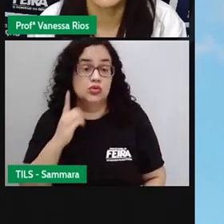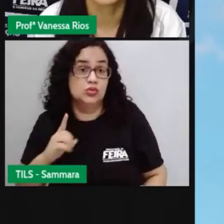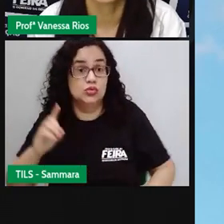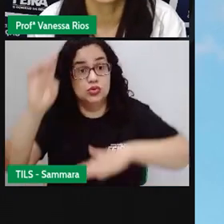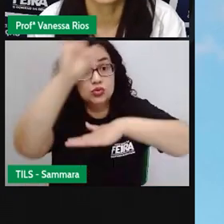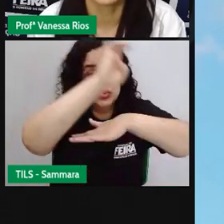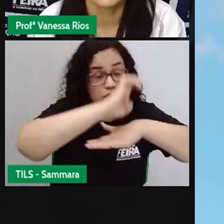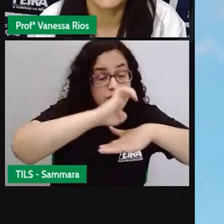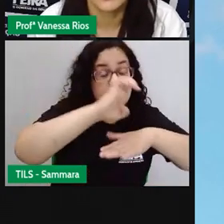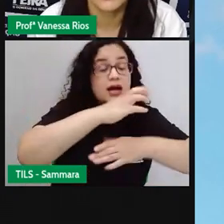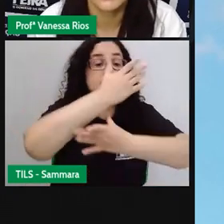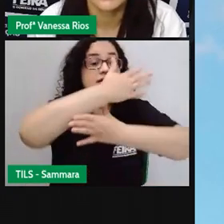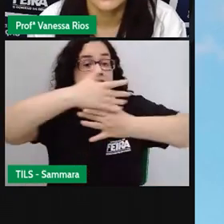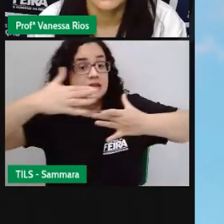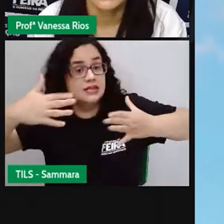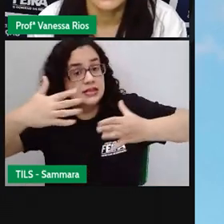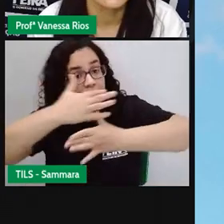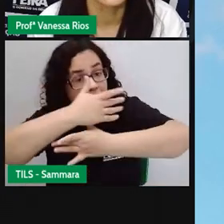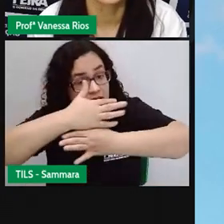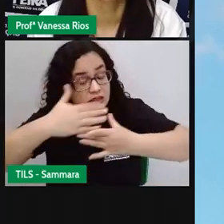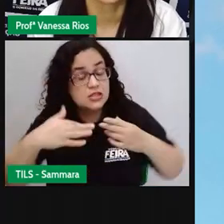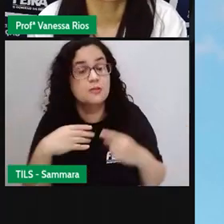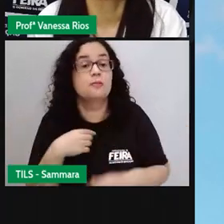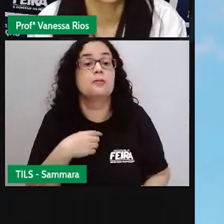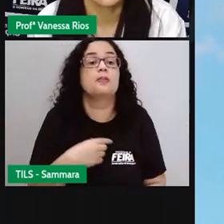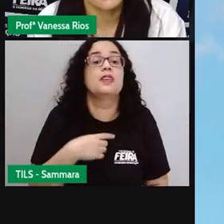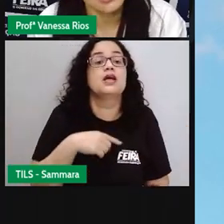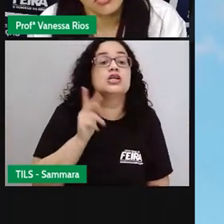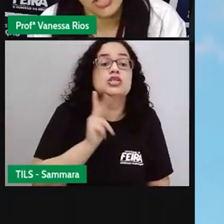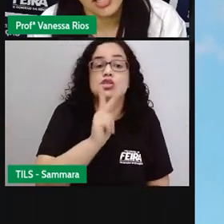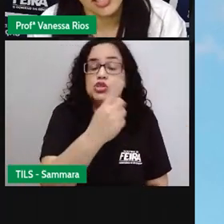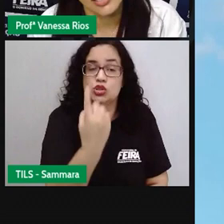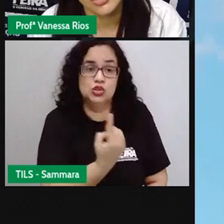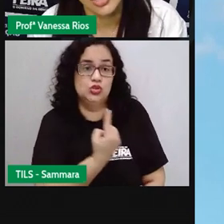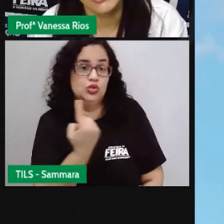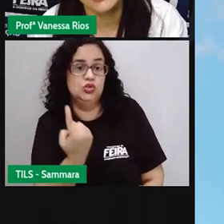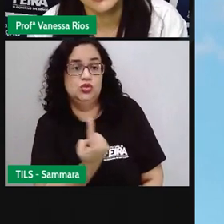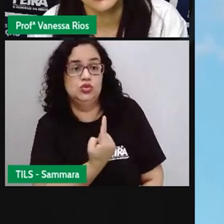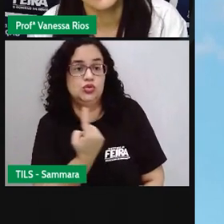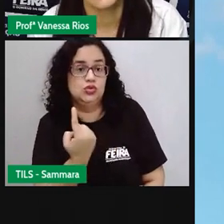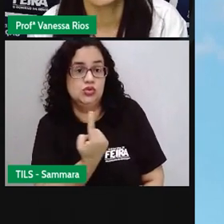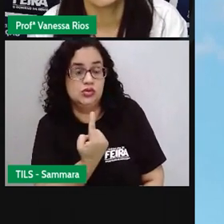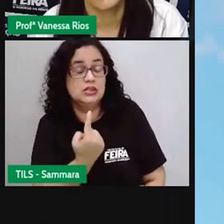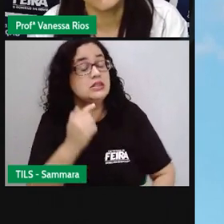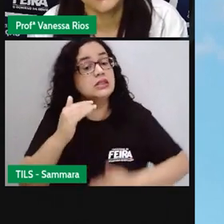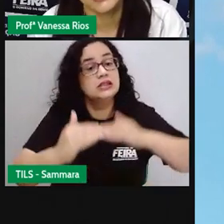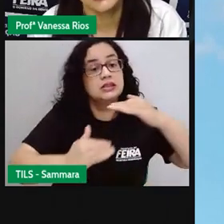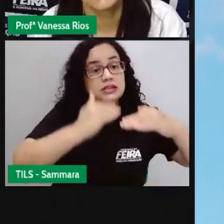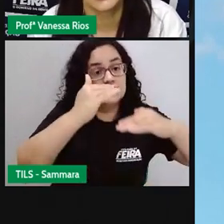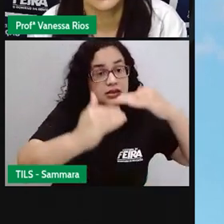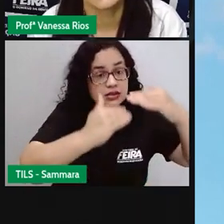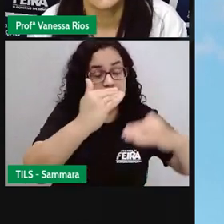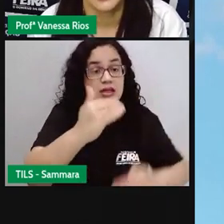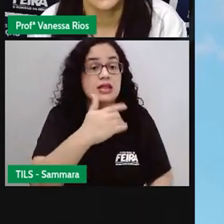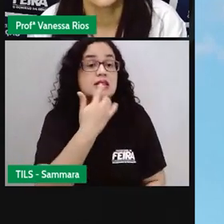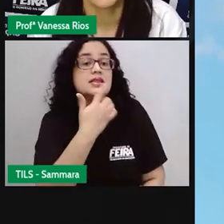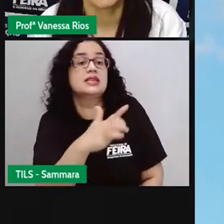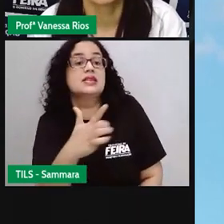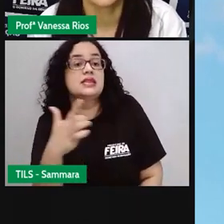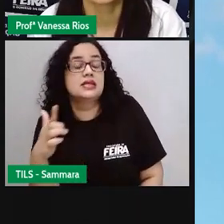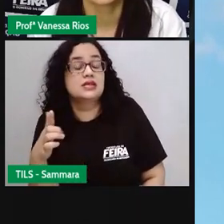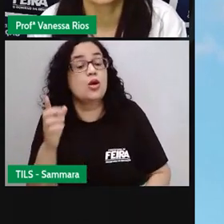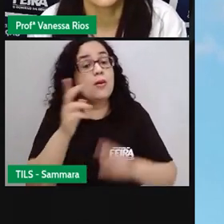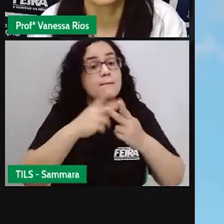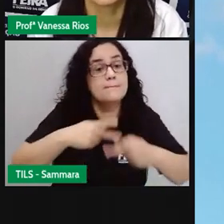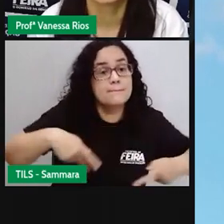estados, nos municípios, e eles não seguem sozinhos, né? Eles não se desenvolvem, não tem a